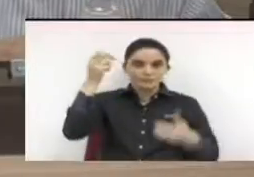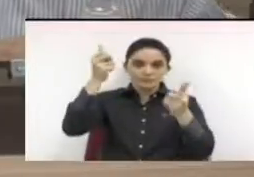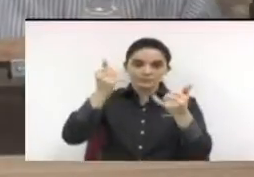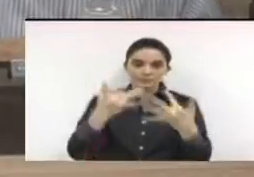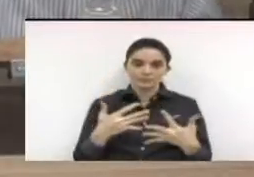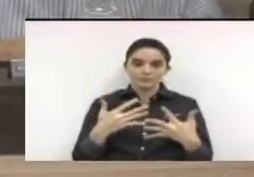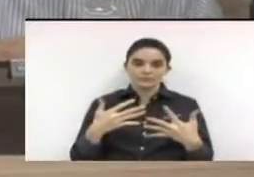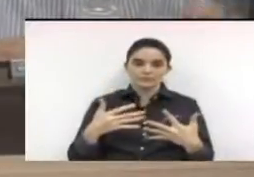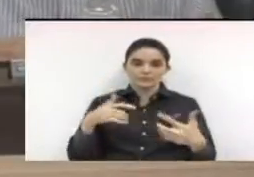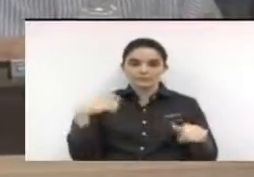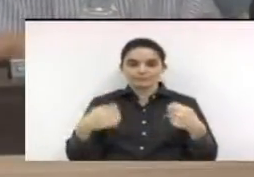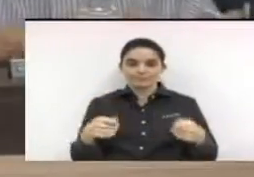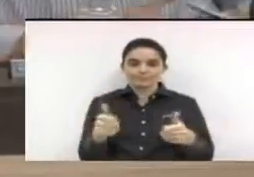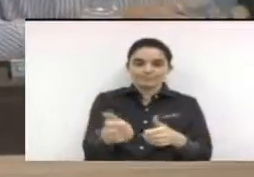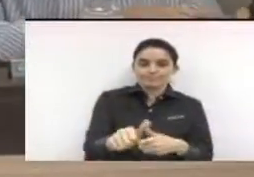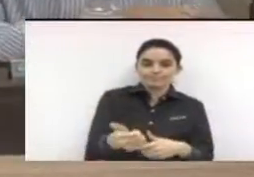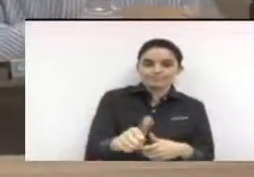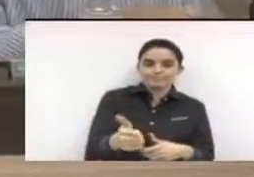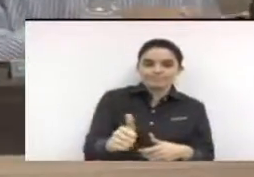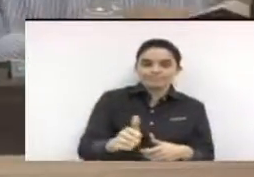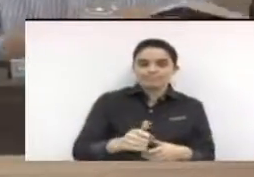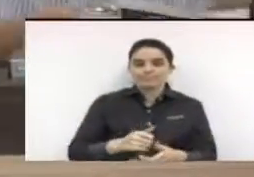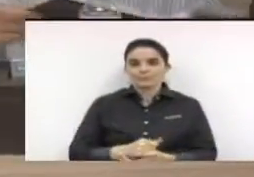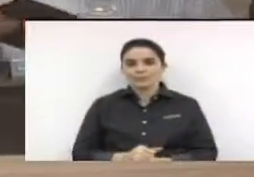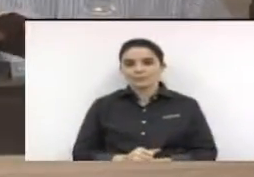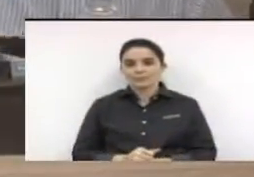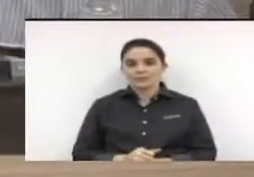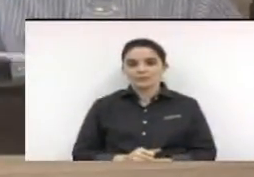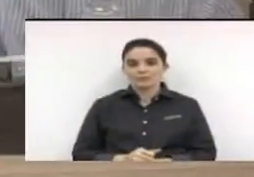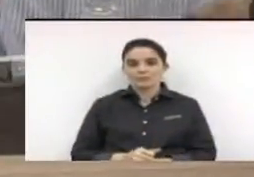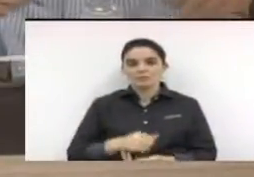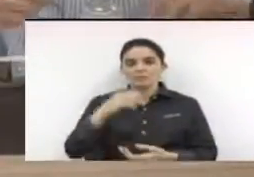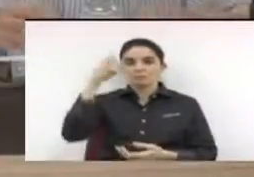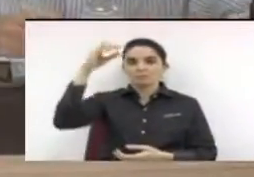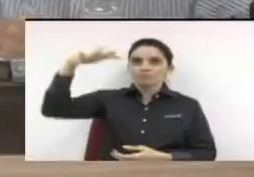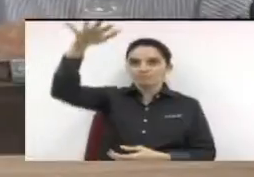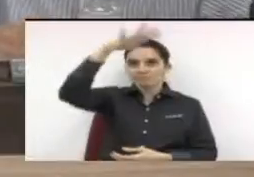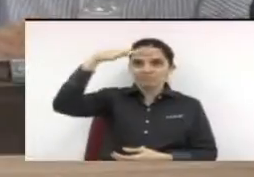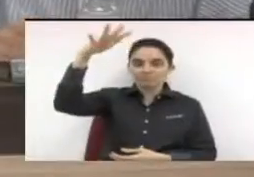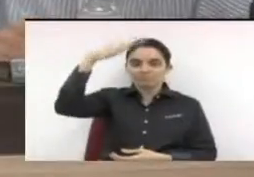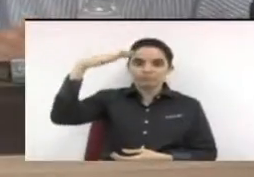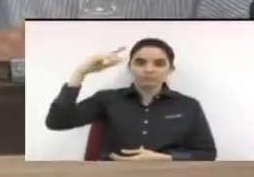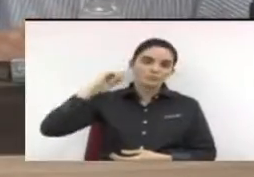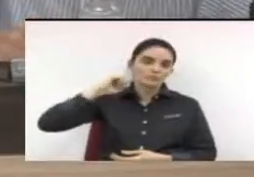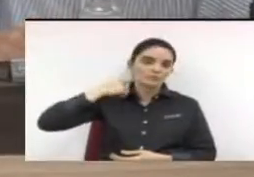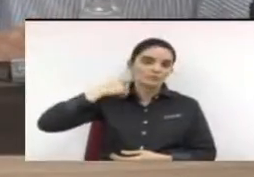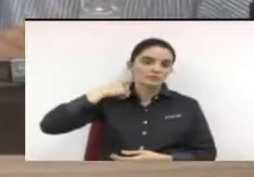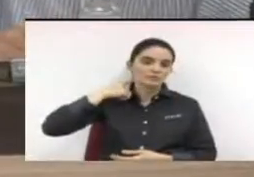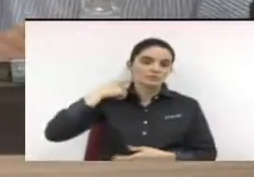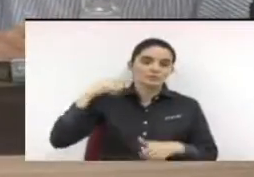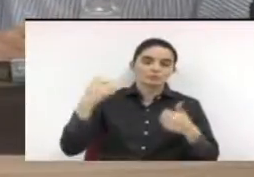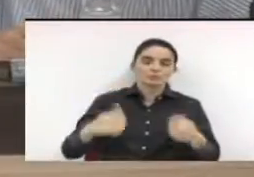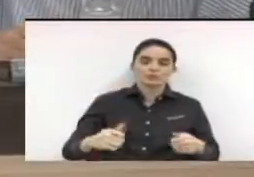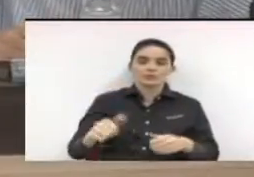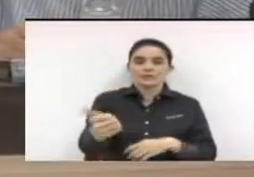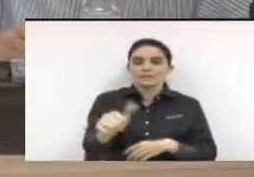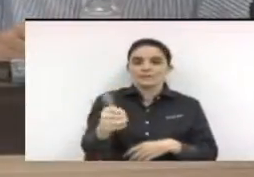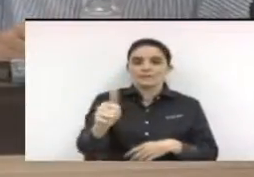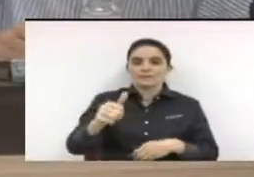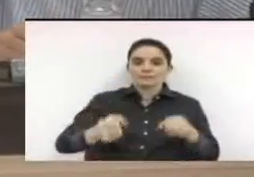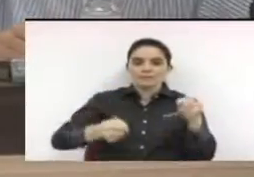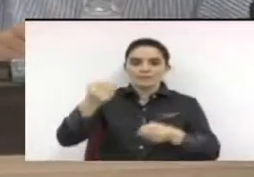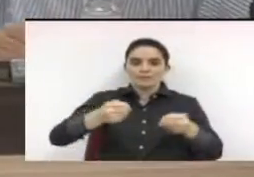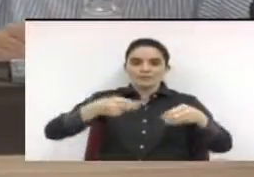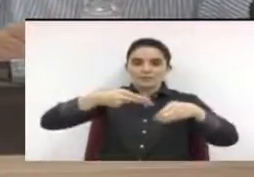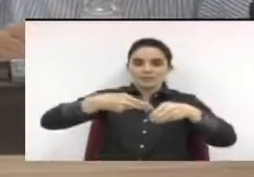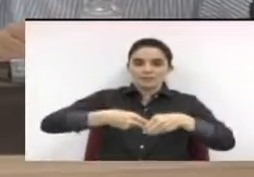sobre as medidas de controle da poluição atmosférica por meio da avaliação da